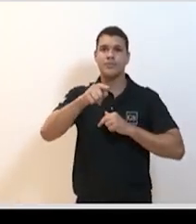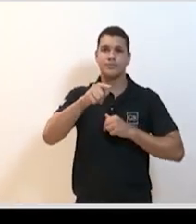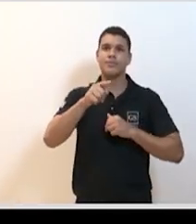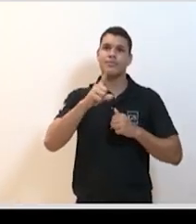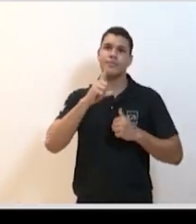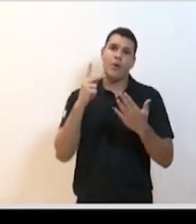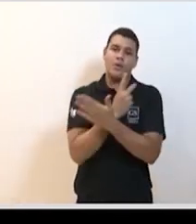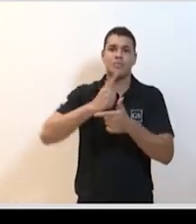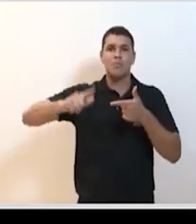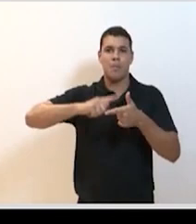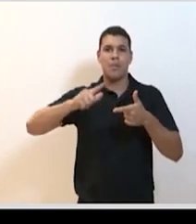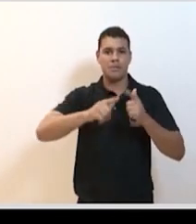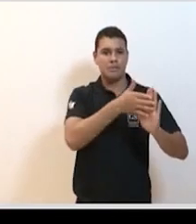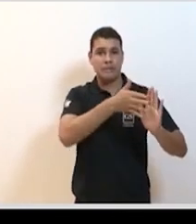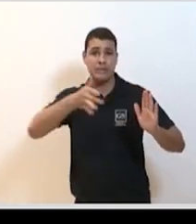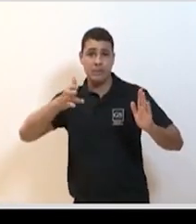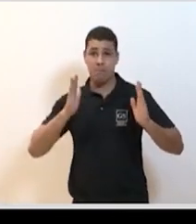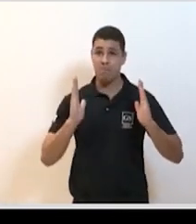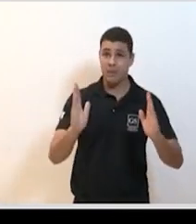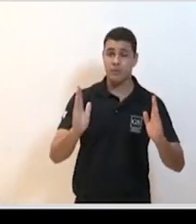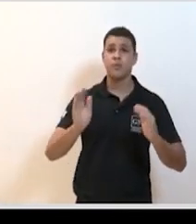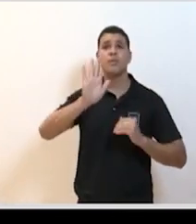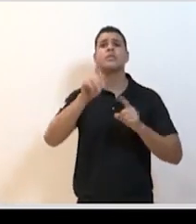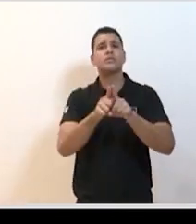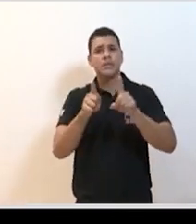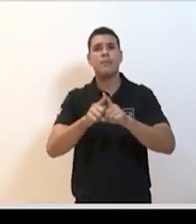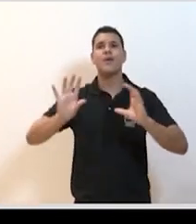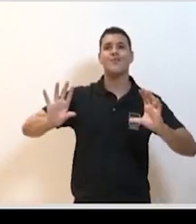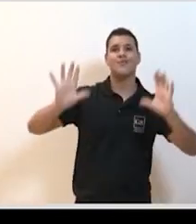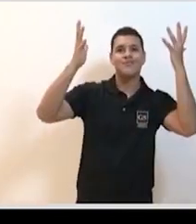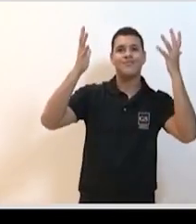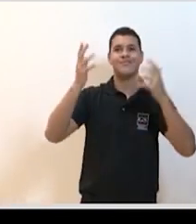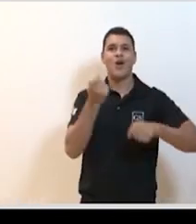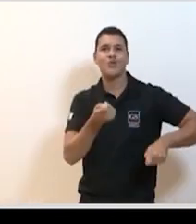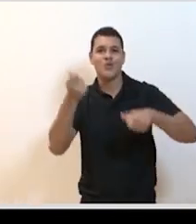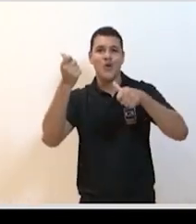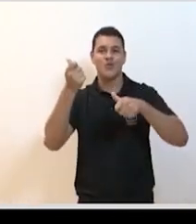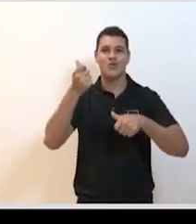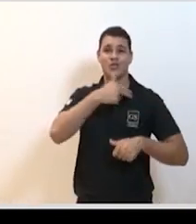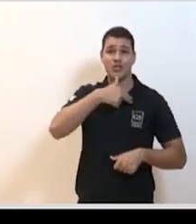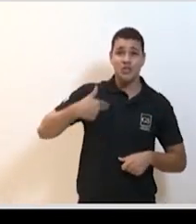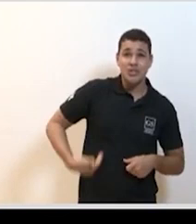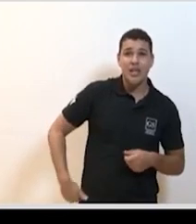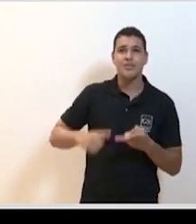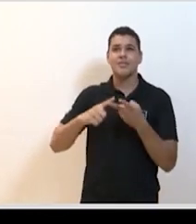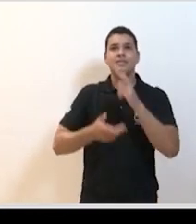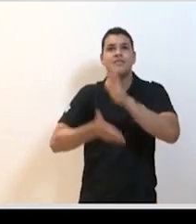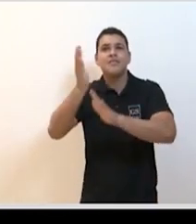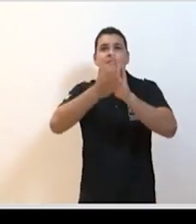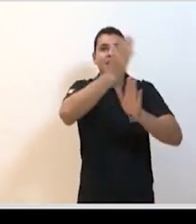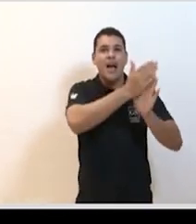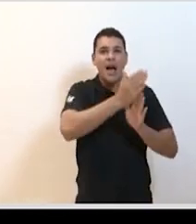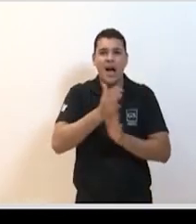Mas, sem dúvida nenhuma, esses métodos, cancelamento das festividades, do Ano Novo Chinês, cancelamento de viagens, quarentena de em torno de